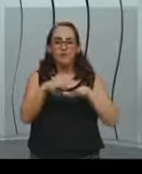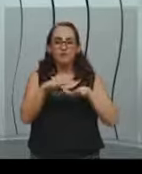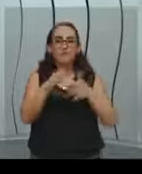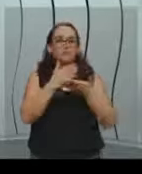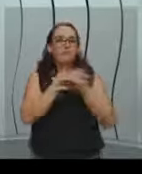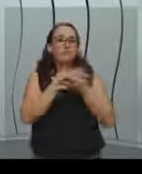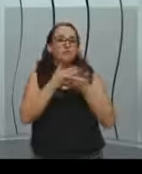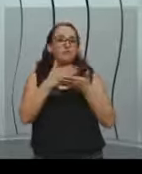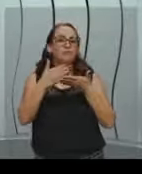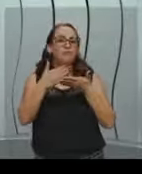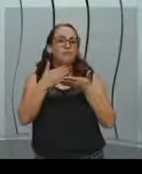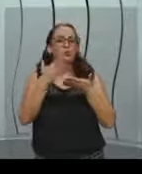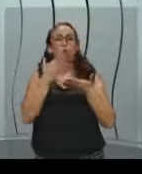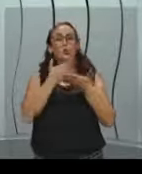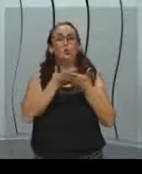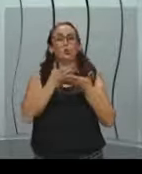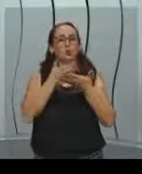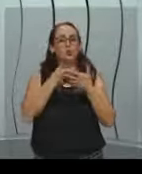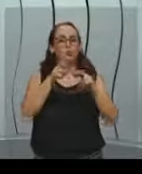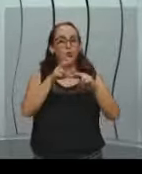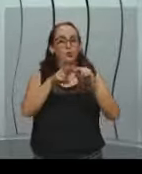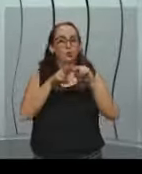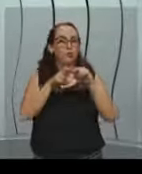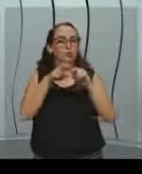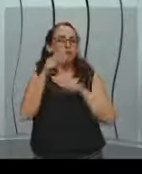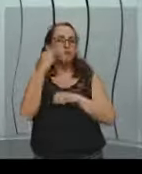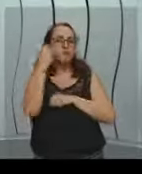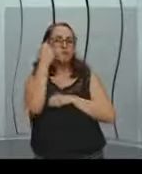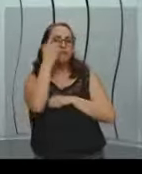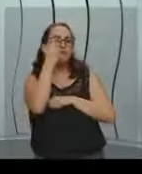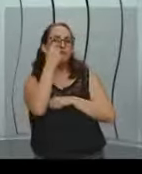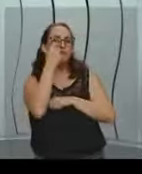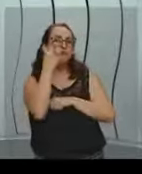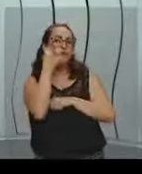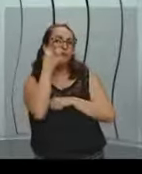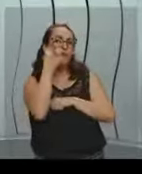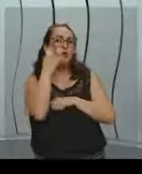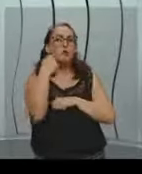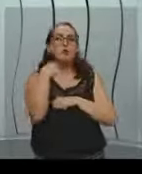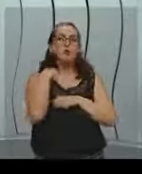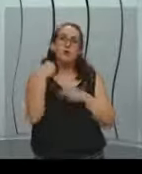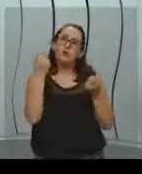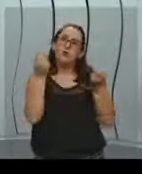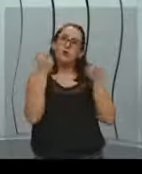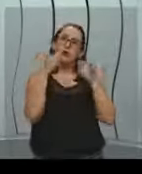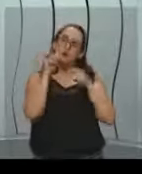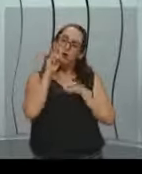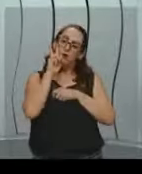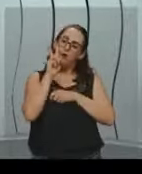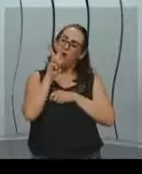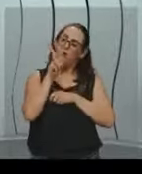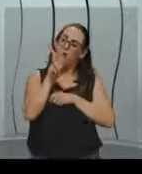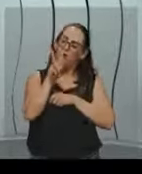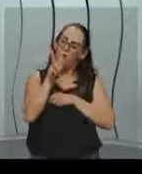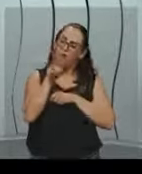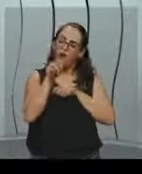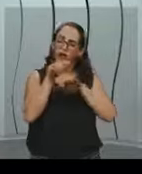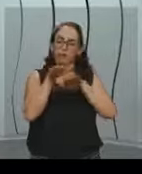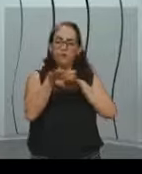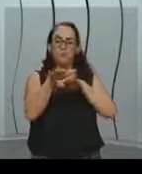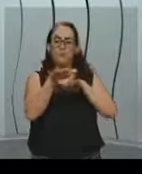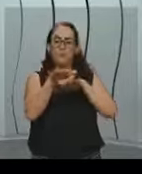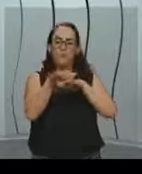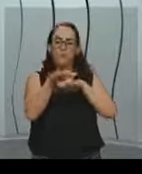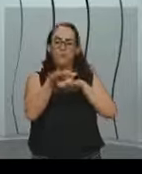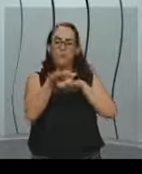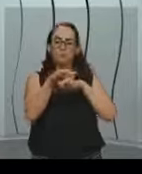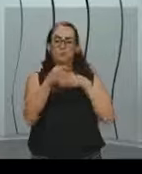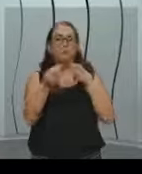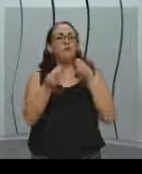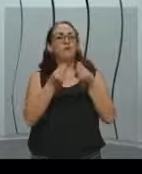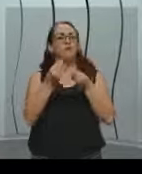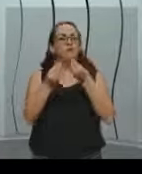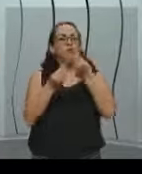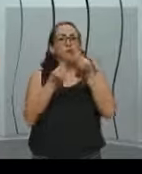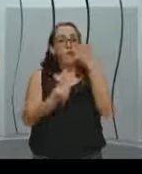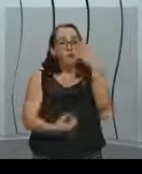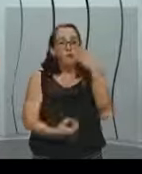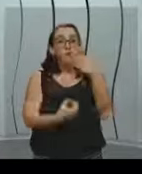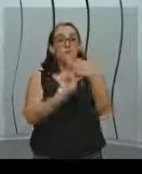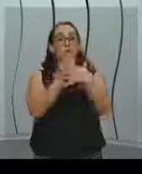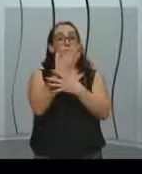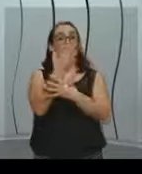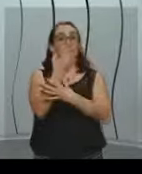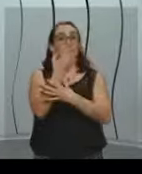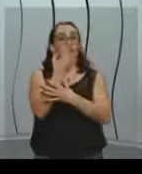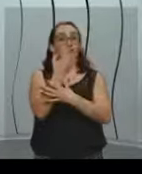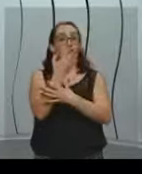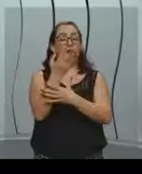da nossa visão. Se nós enxergamos as coisas em movimento, por que não criar algo que possa reproduzir isso da mesma